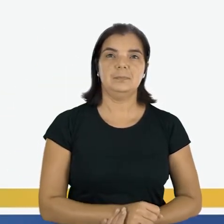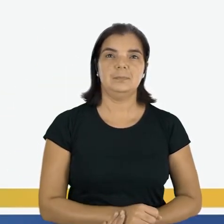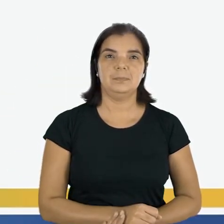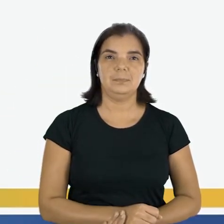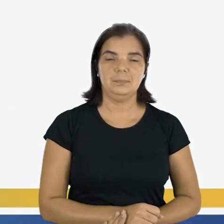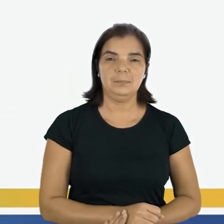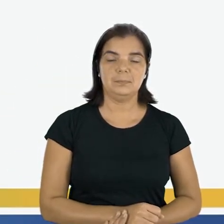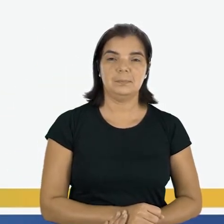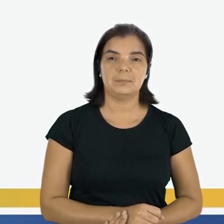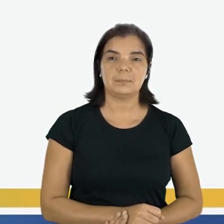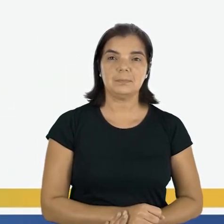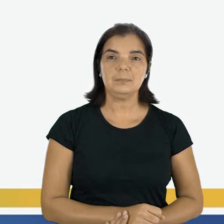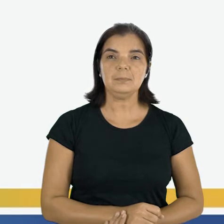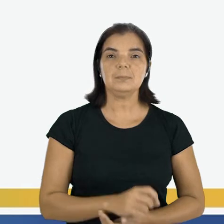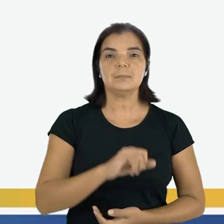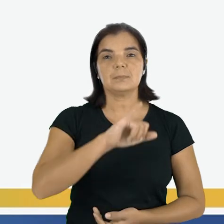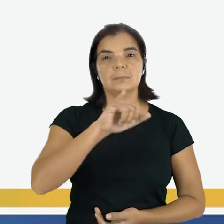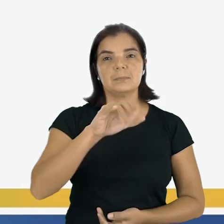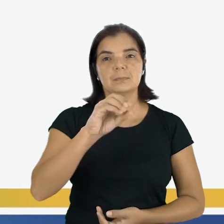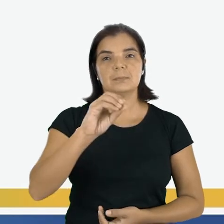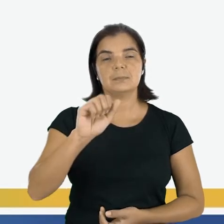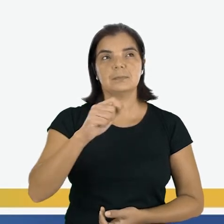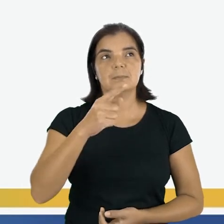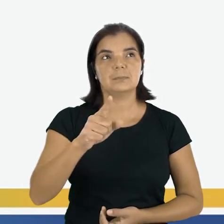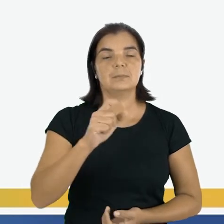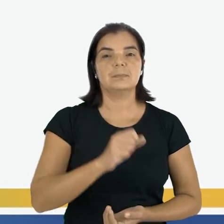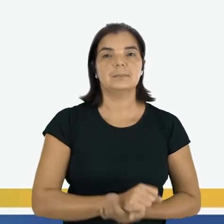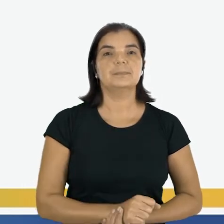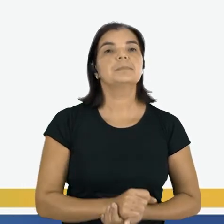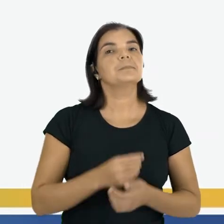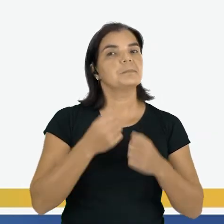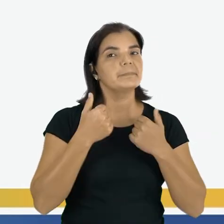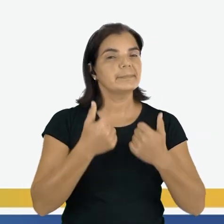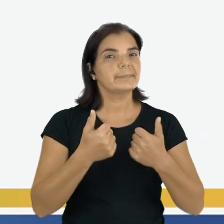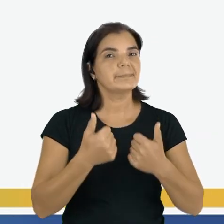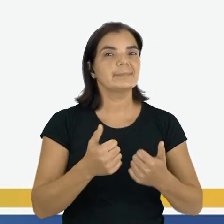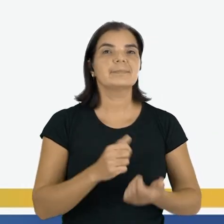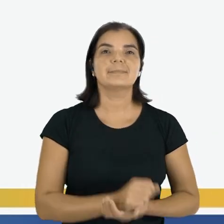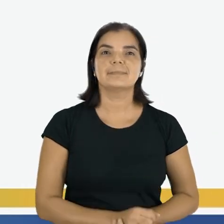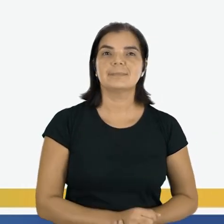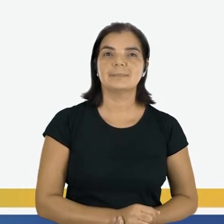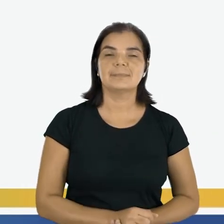Atrás de Lucas, senta o João. Muito bem.